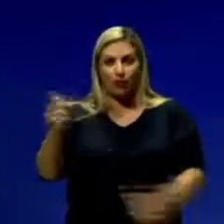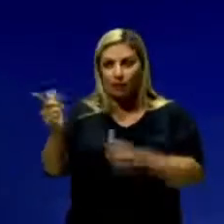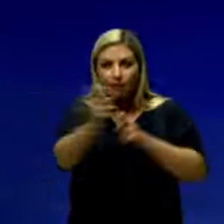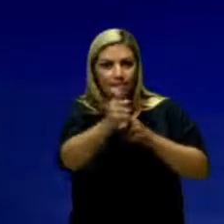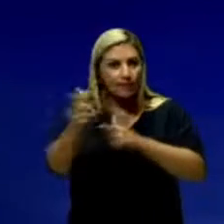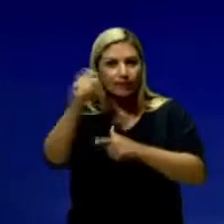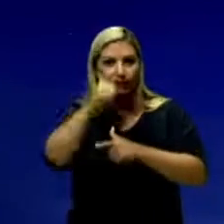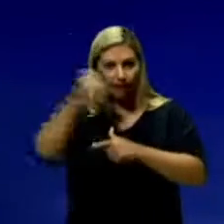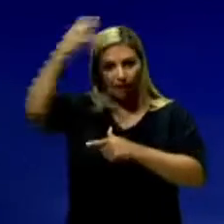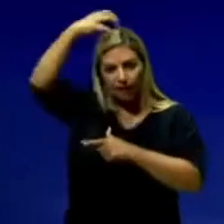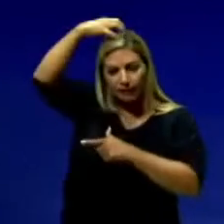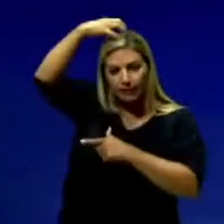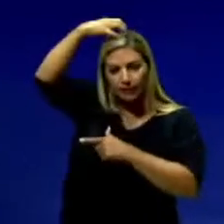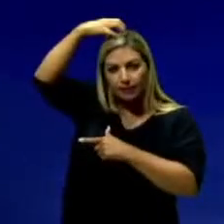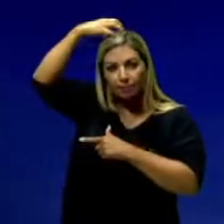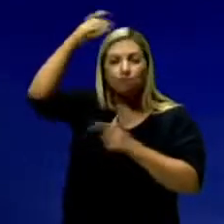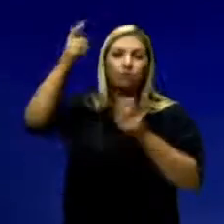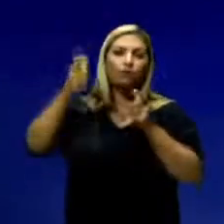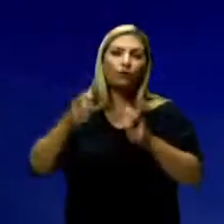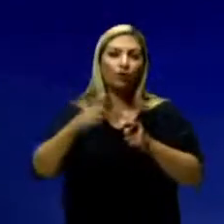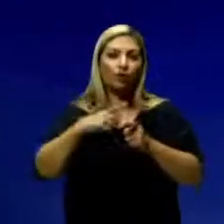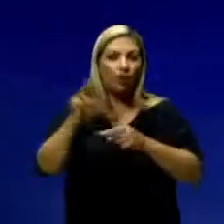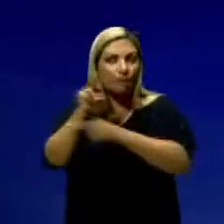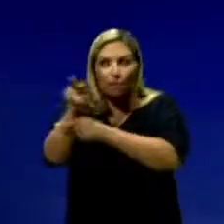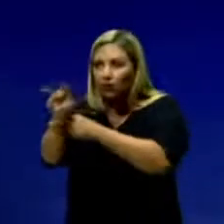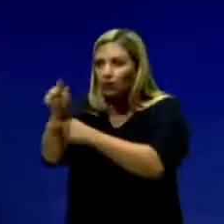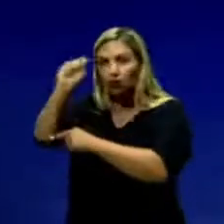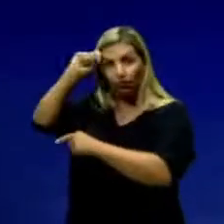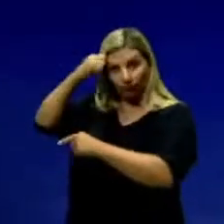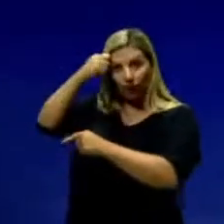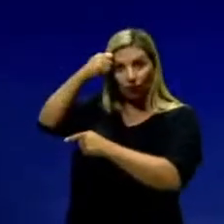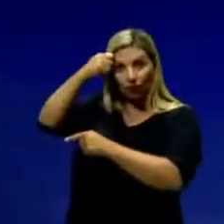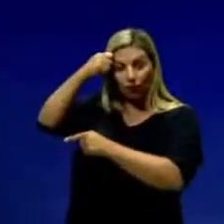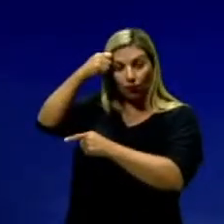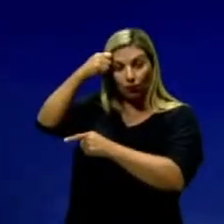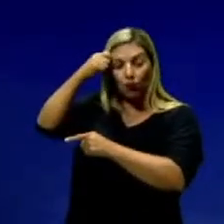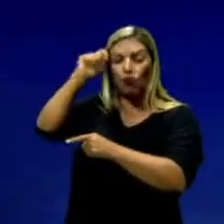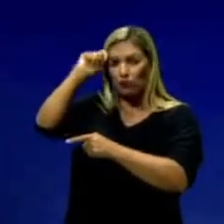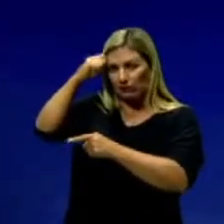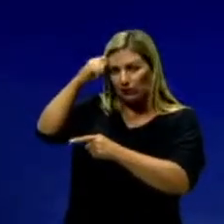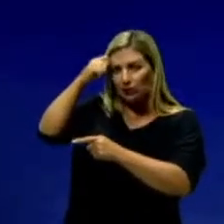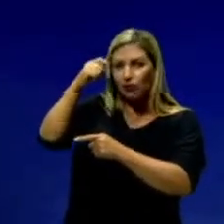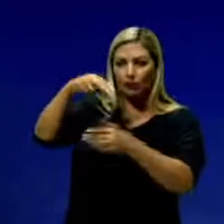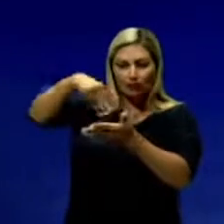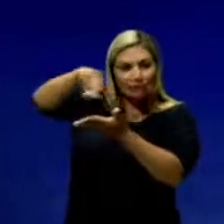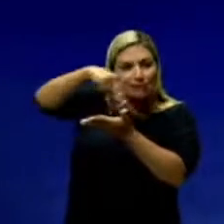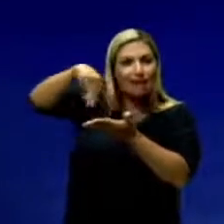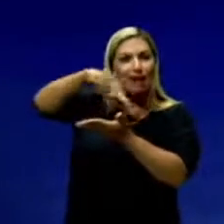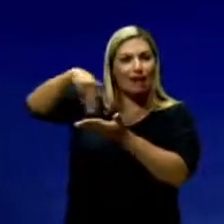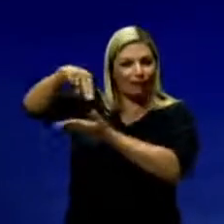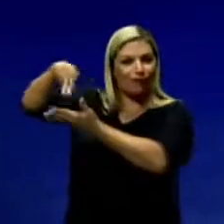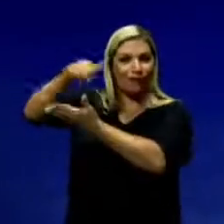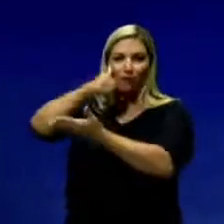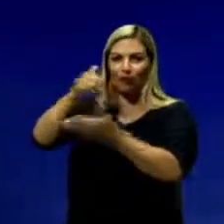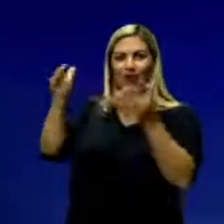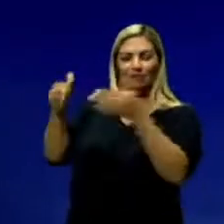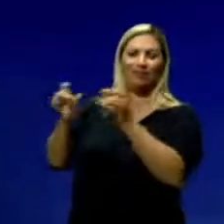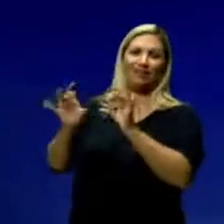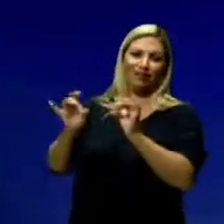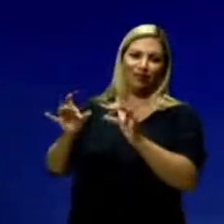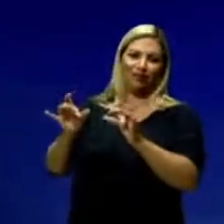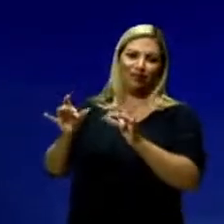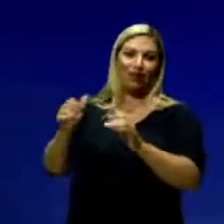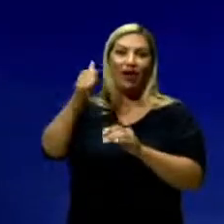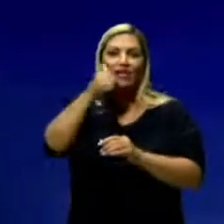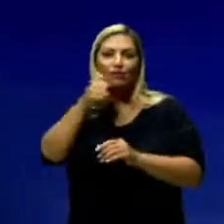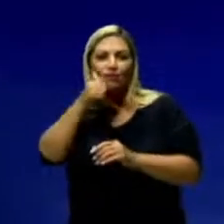rainha, onde ela protegia os negros. Então, os negros dançavam para ela, mais especificamente